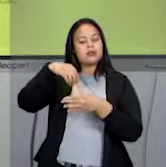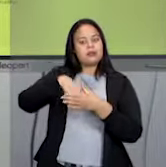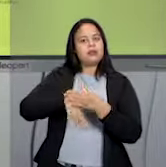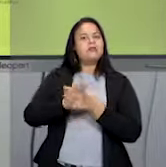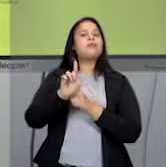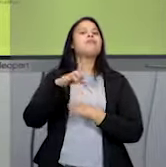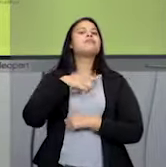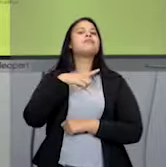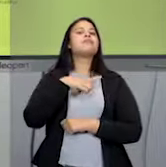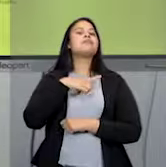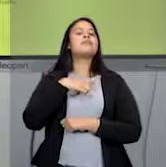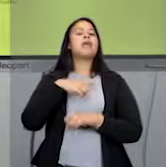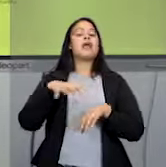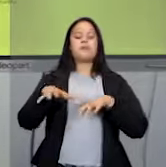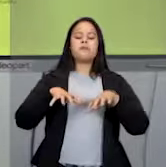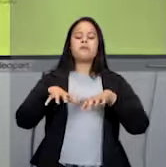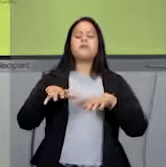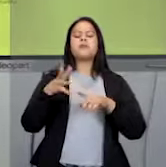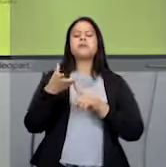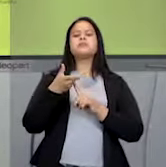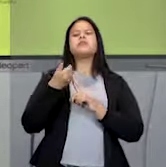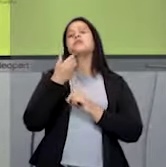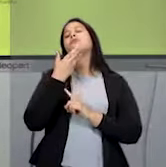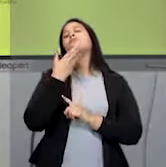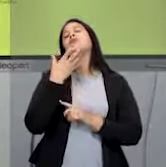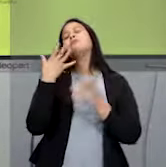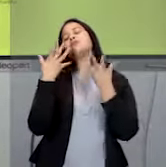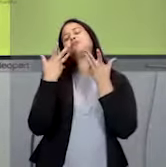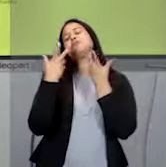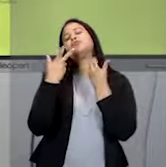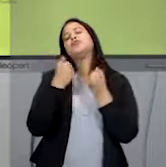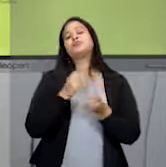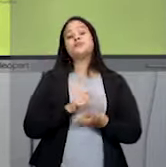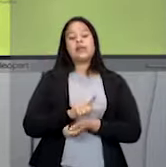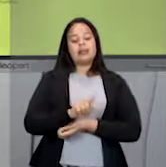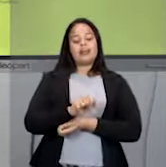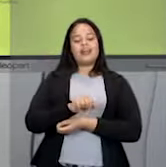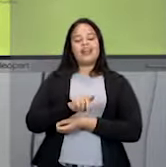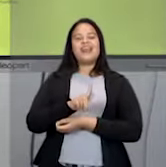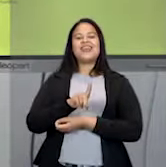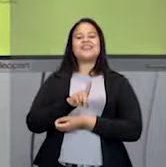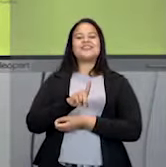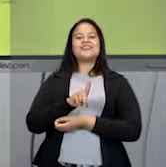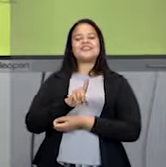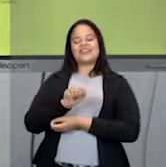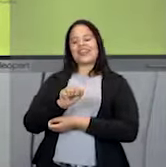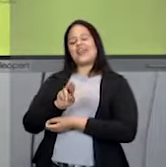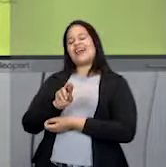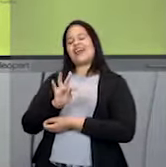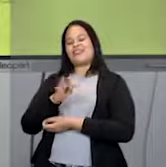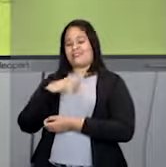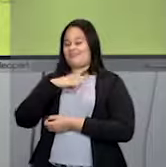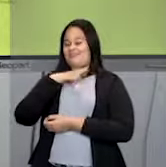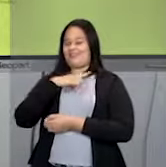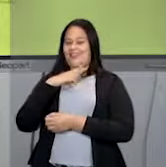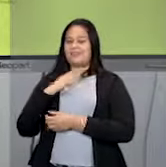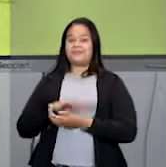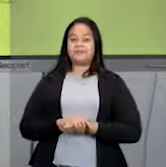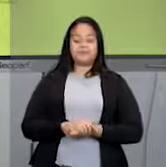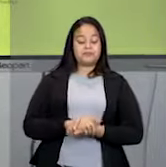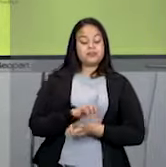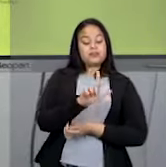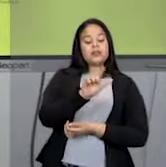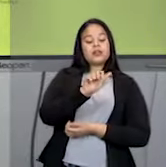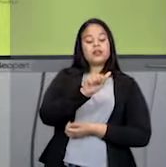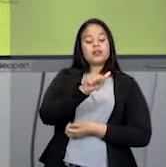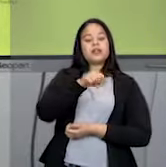movimento artístico muito bonitinho, que se chama Lende Arte. Lende significa